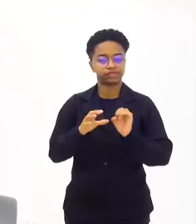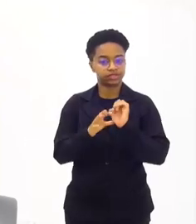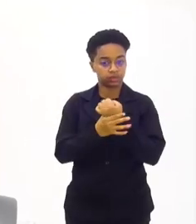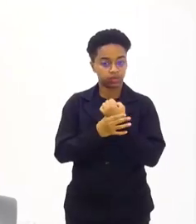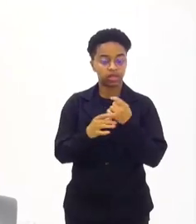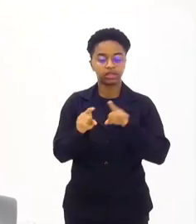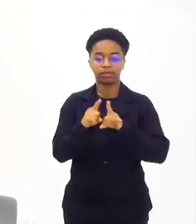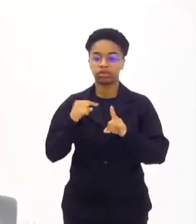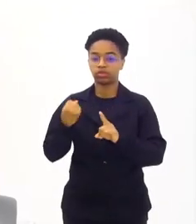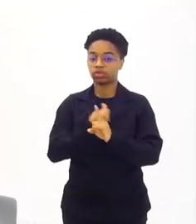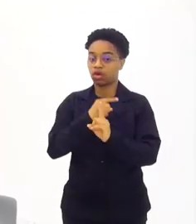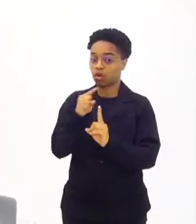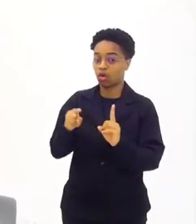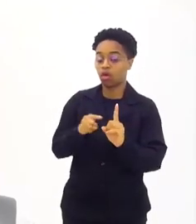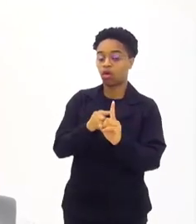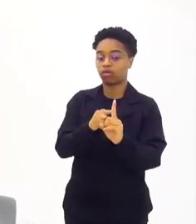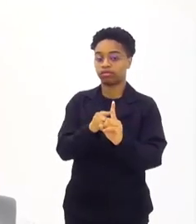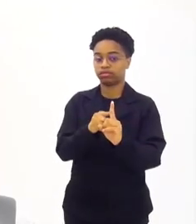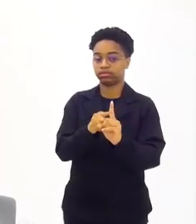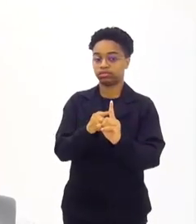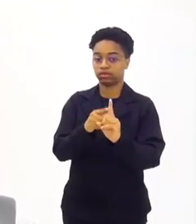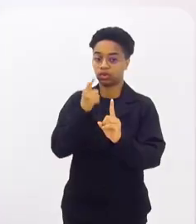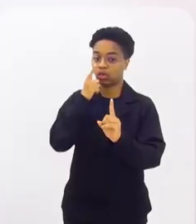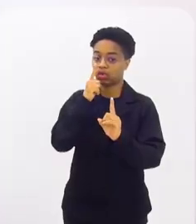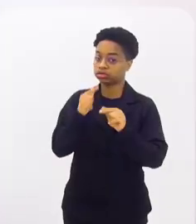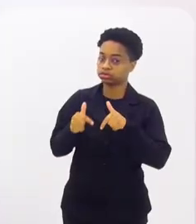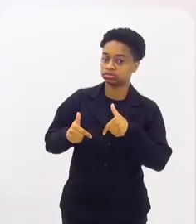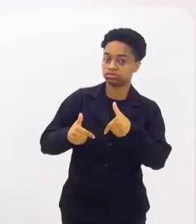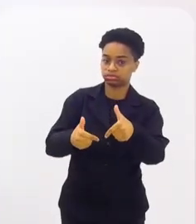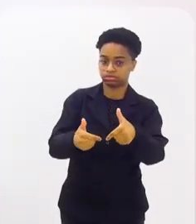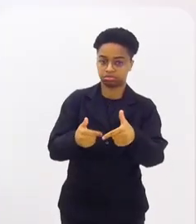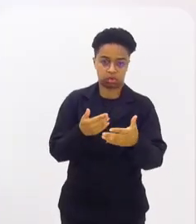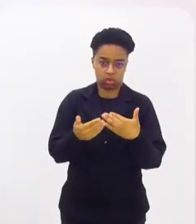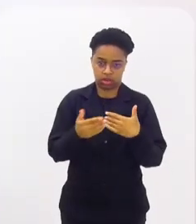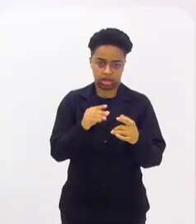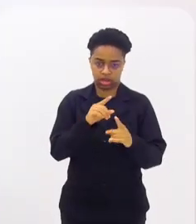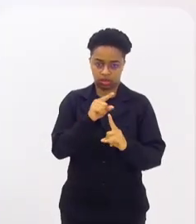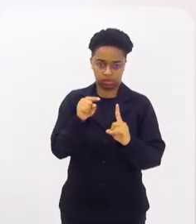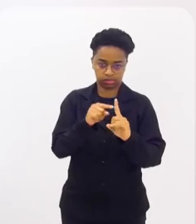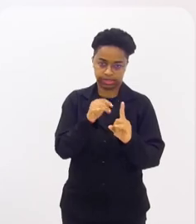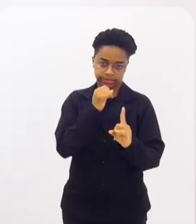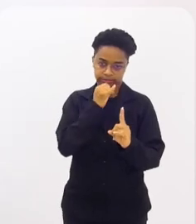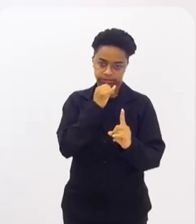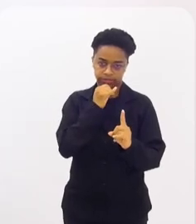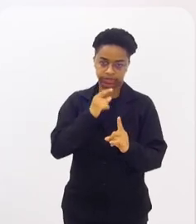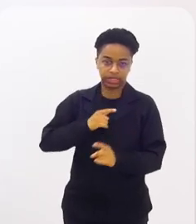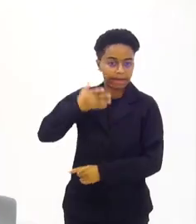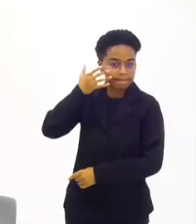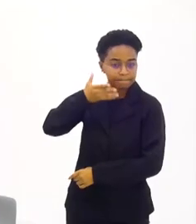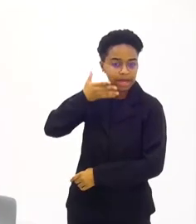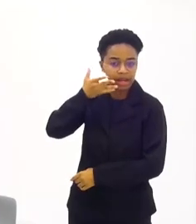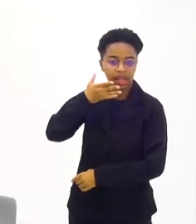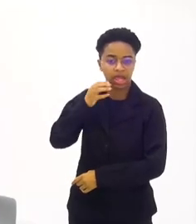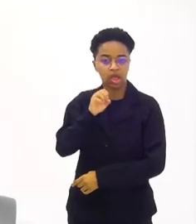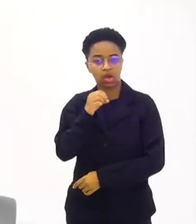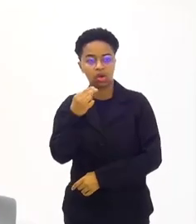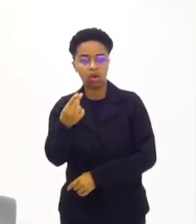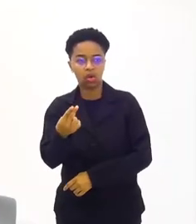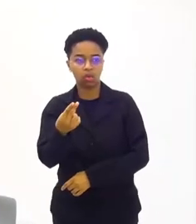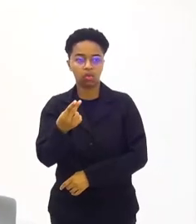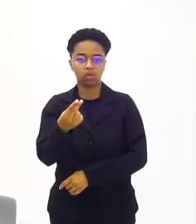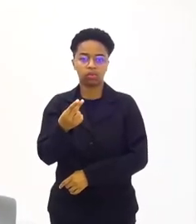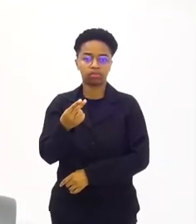que a missão que foi dada, seja ela qual for, desde uma palestra,